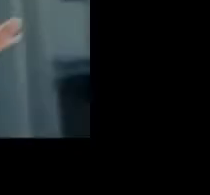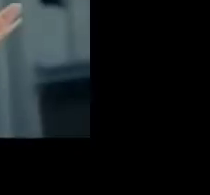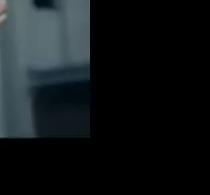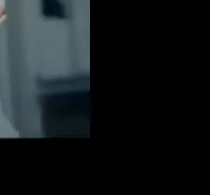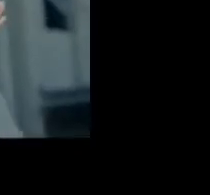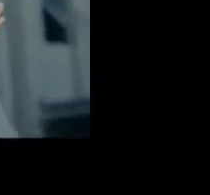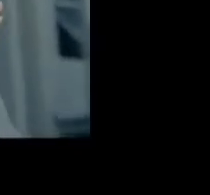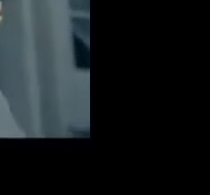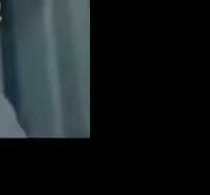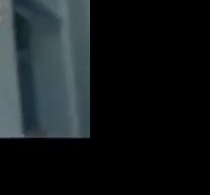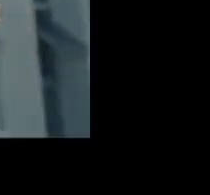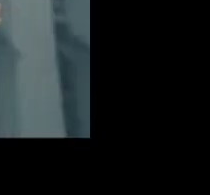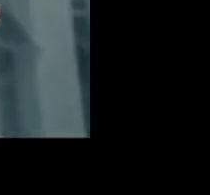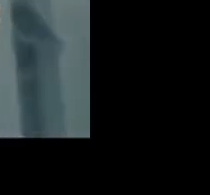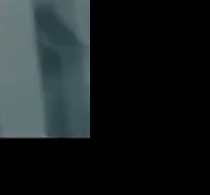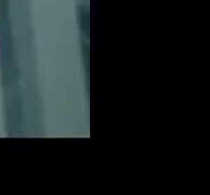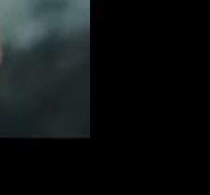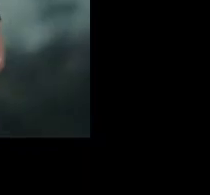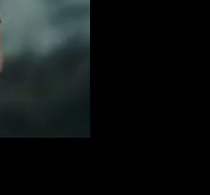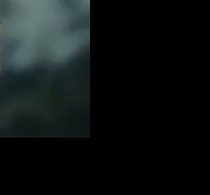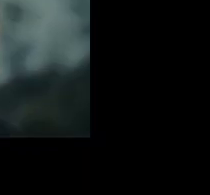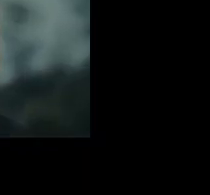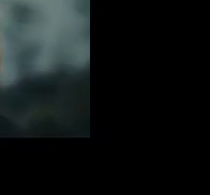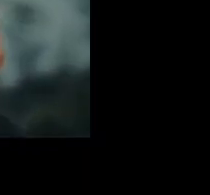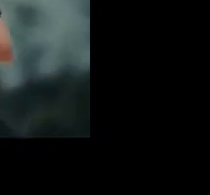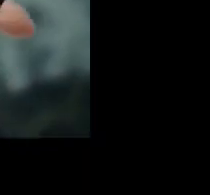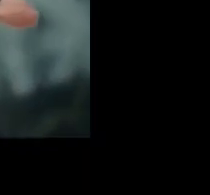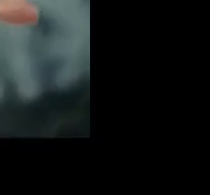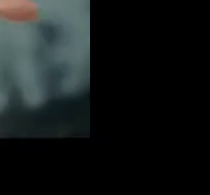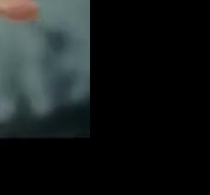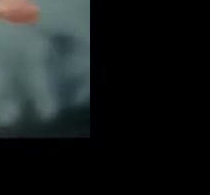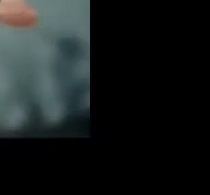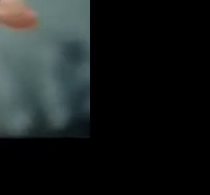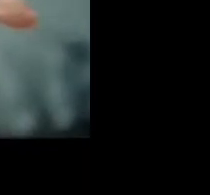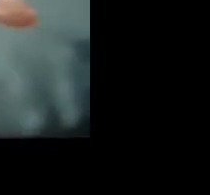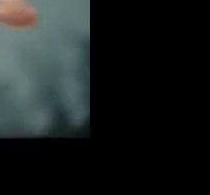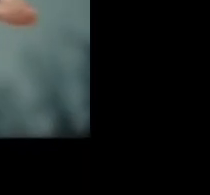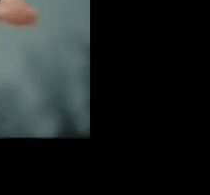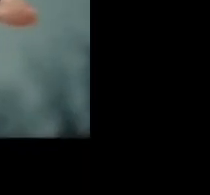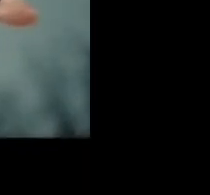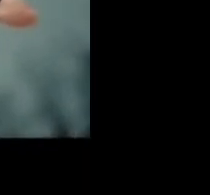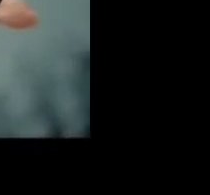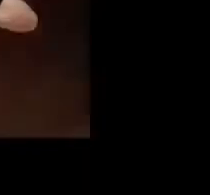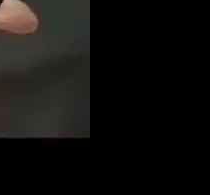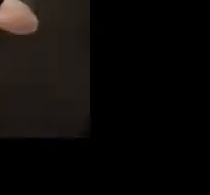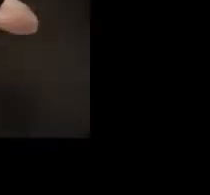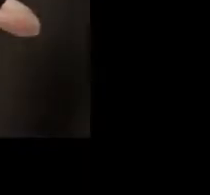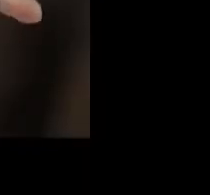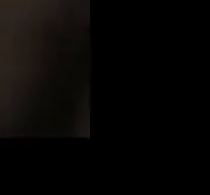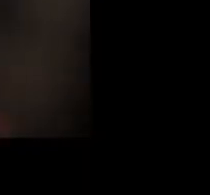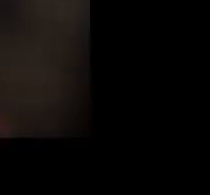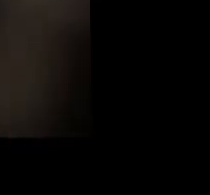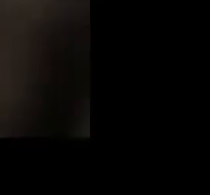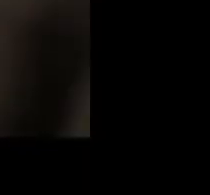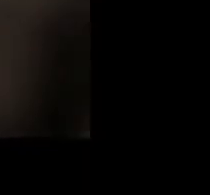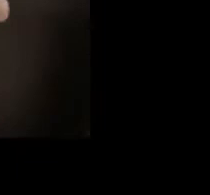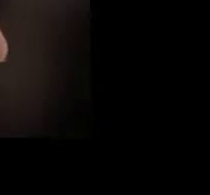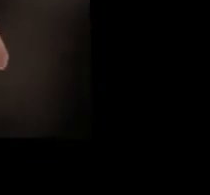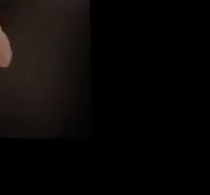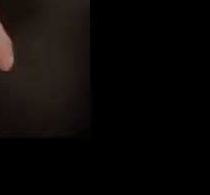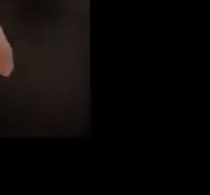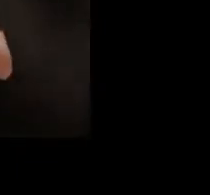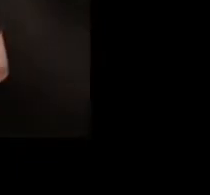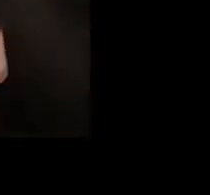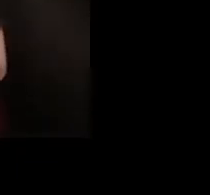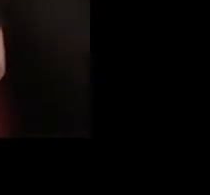única e autêntica. Eu acredito no poder da diversidade. Seja nos pensamentos,